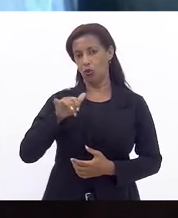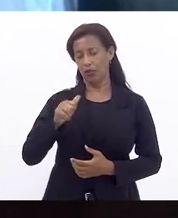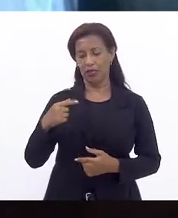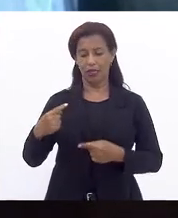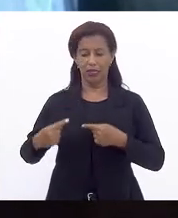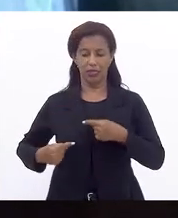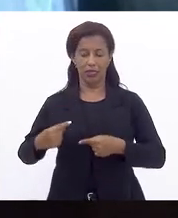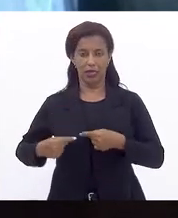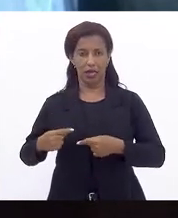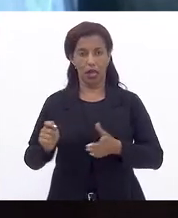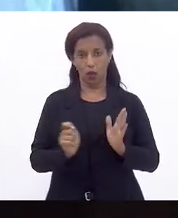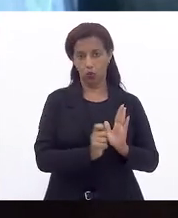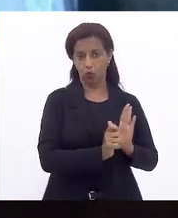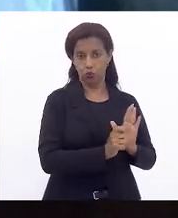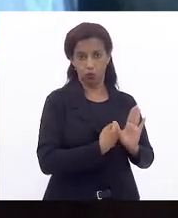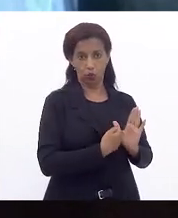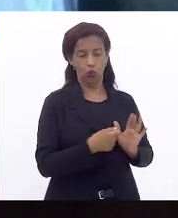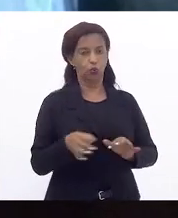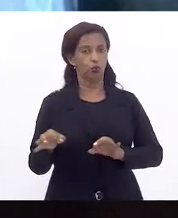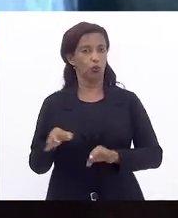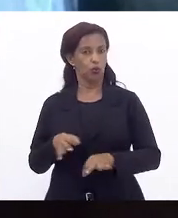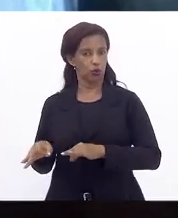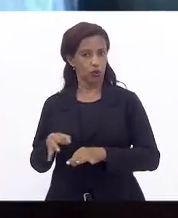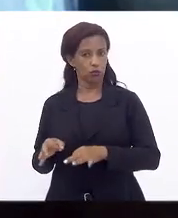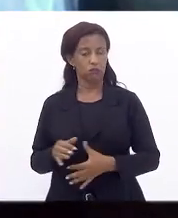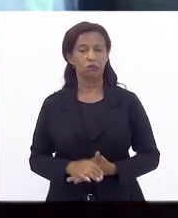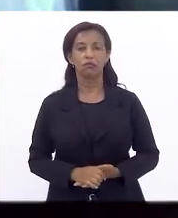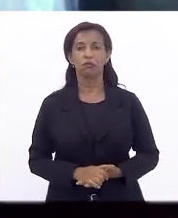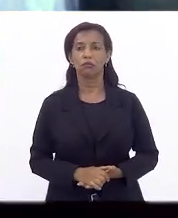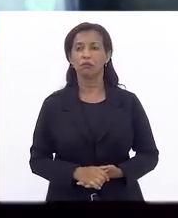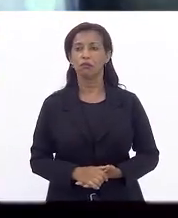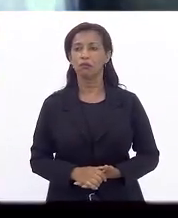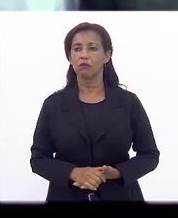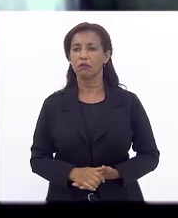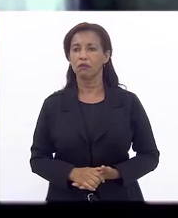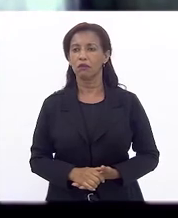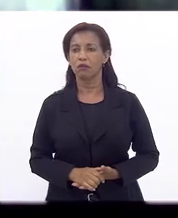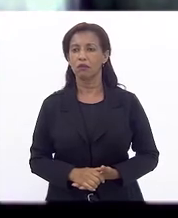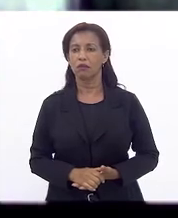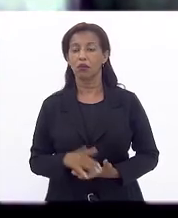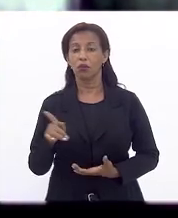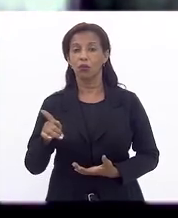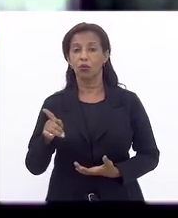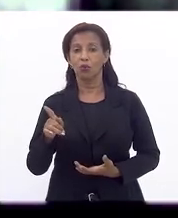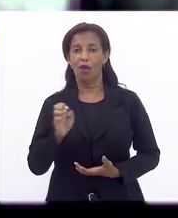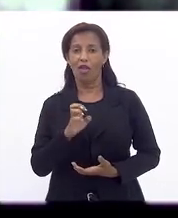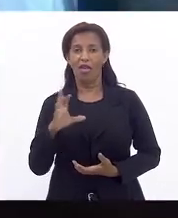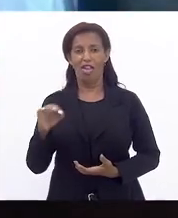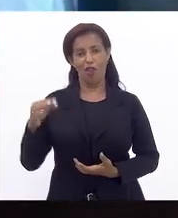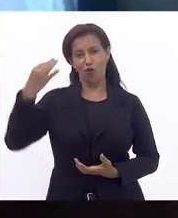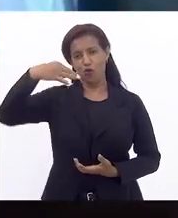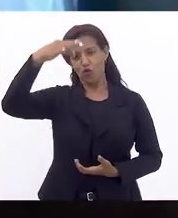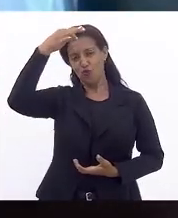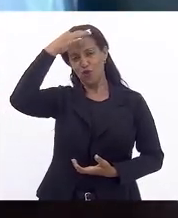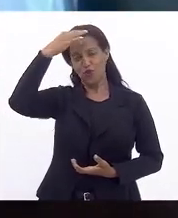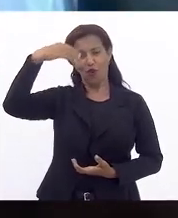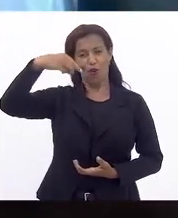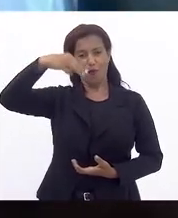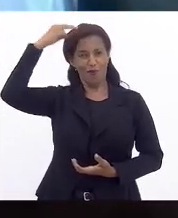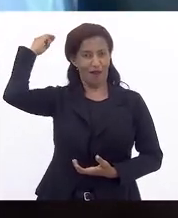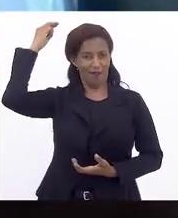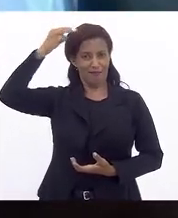deputado autor do projeto Eco Espiritual Márcio Pacheco